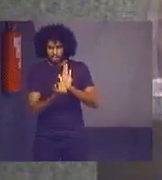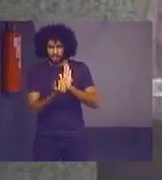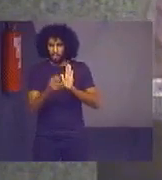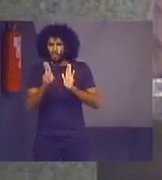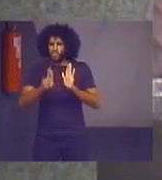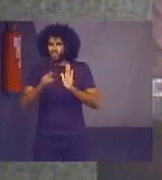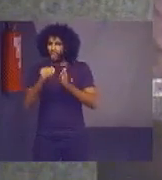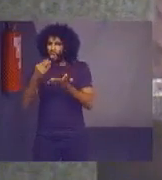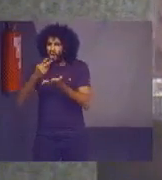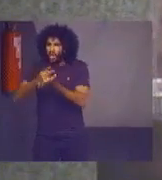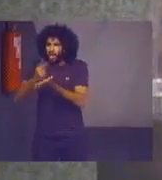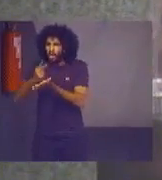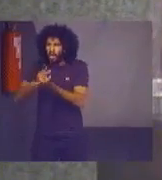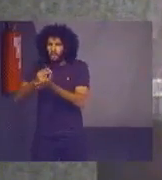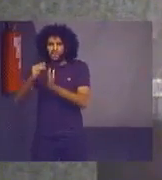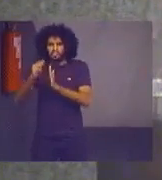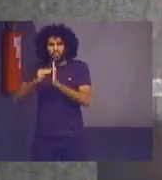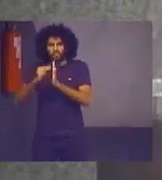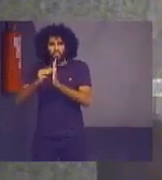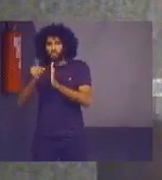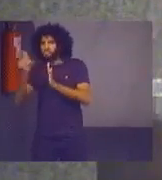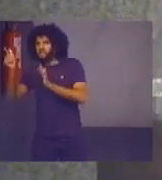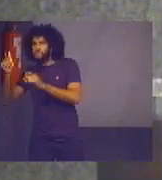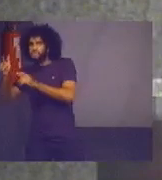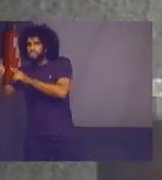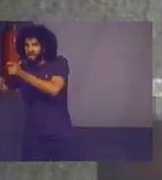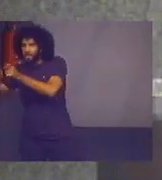que nós usamos para outros objetos de auditoria.